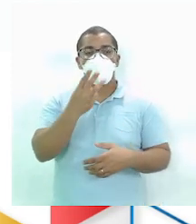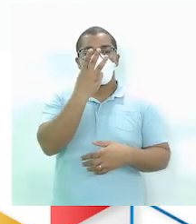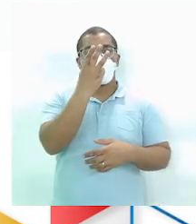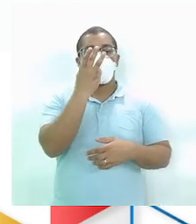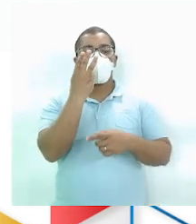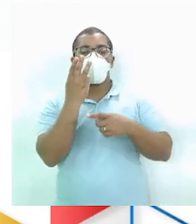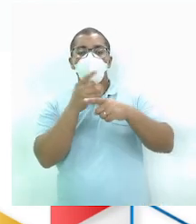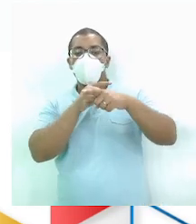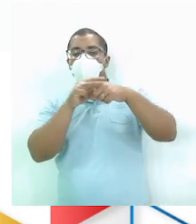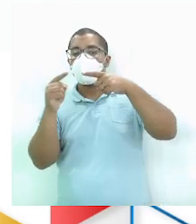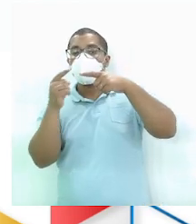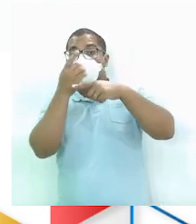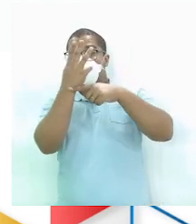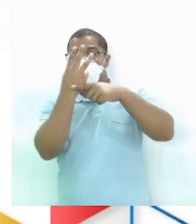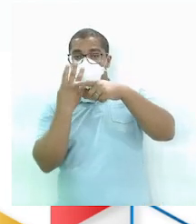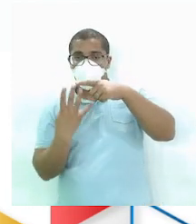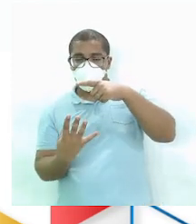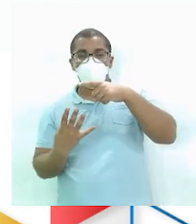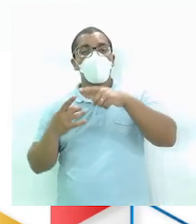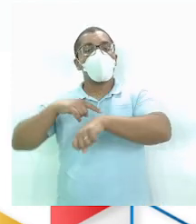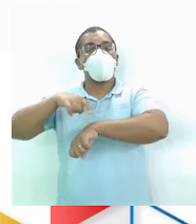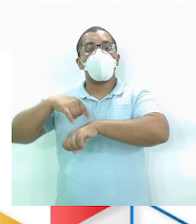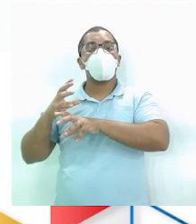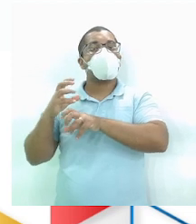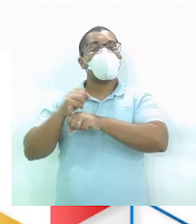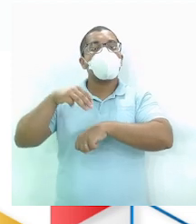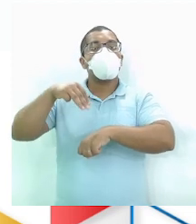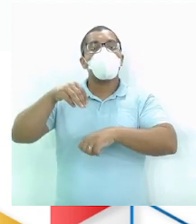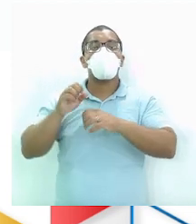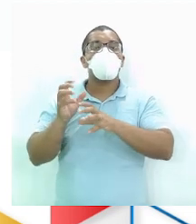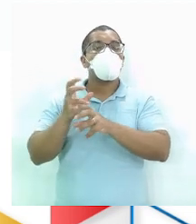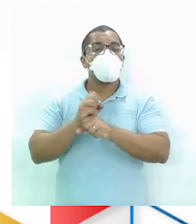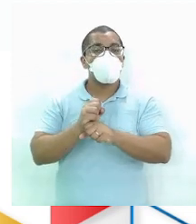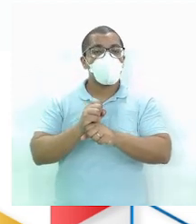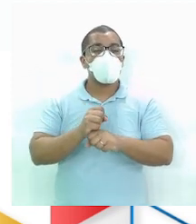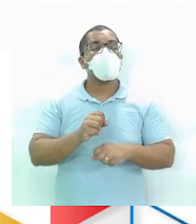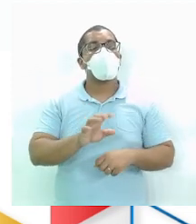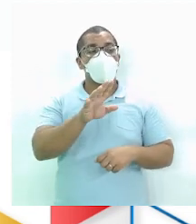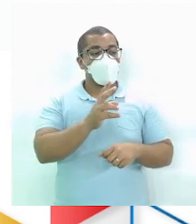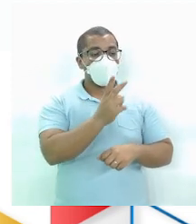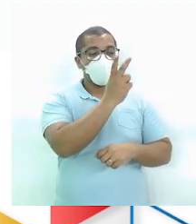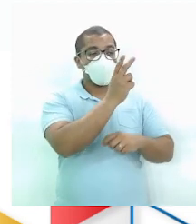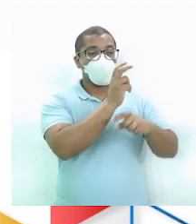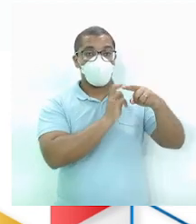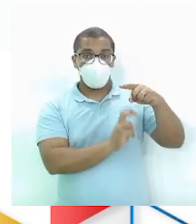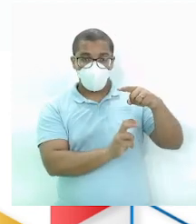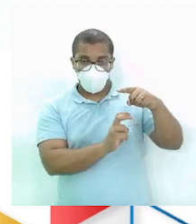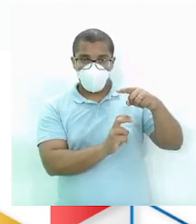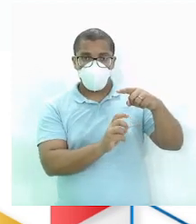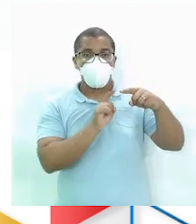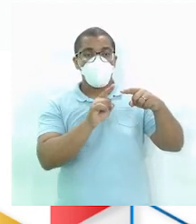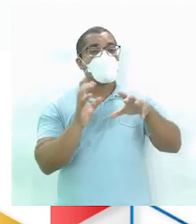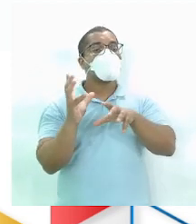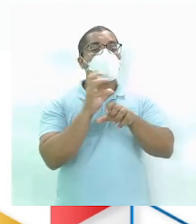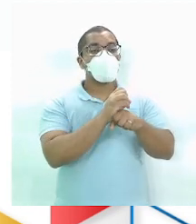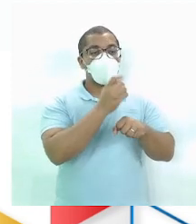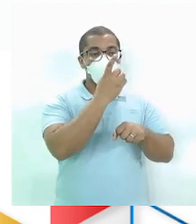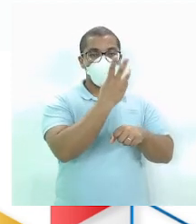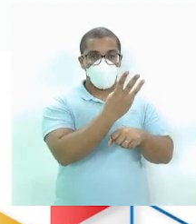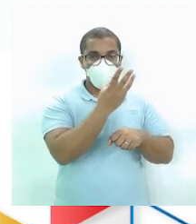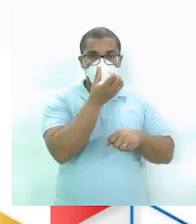Quantos dias correspondem Dois quintos De um ano De 365 dias Não de sexto Tá bom?